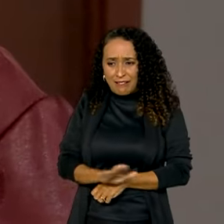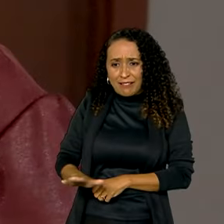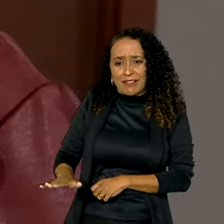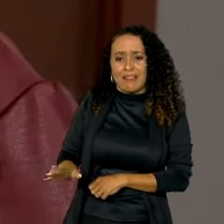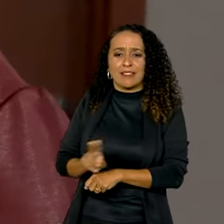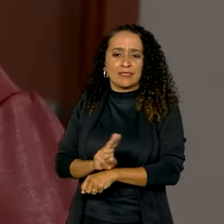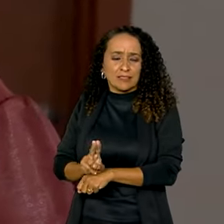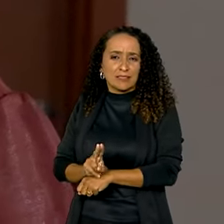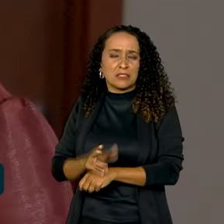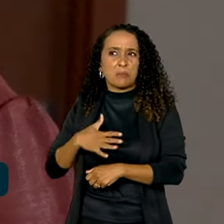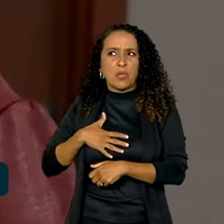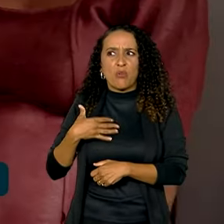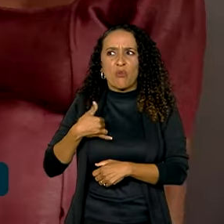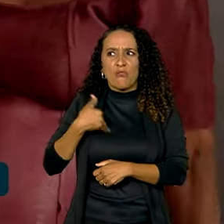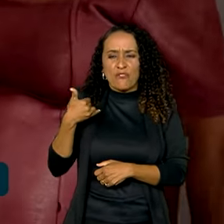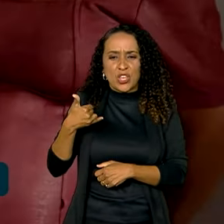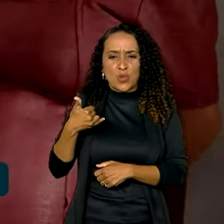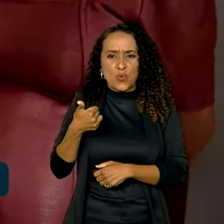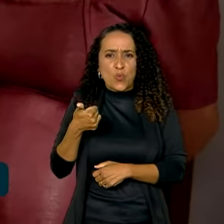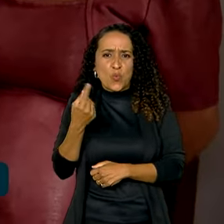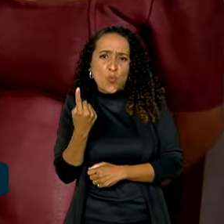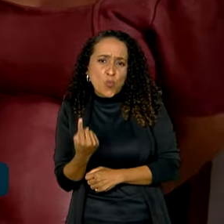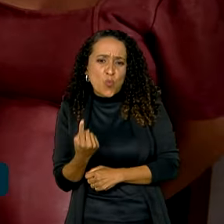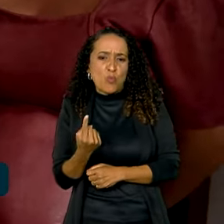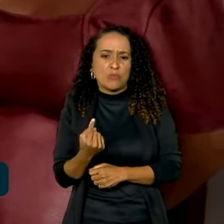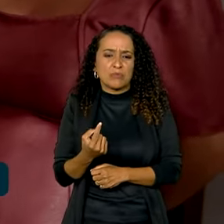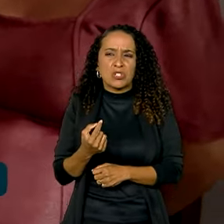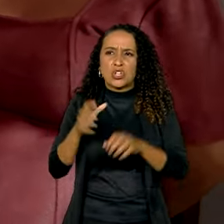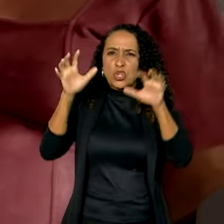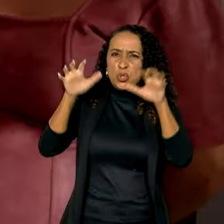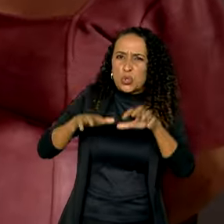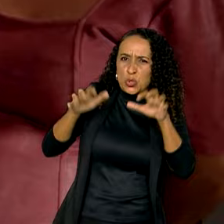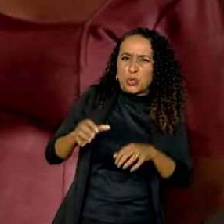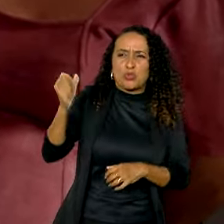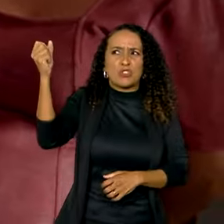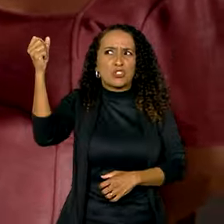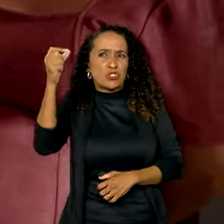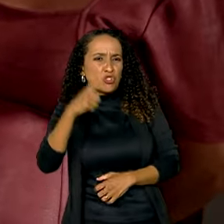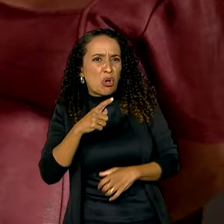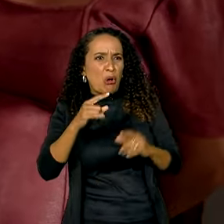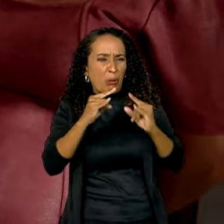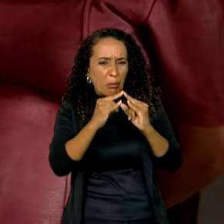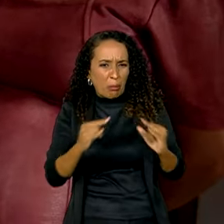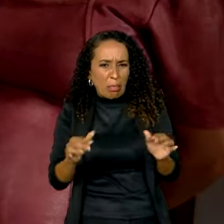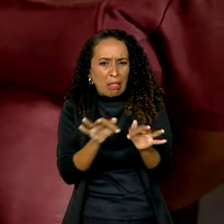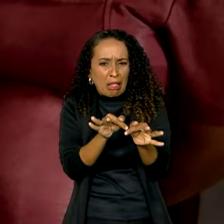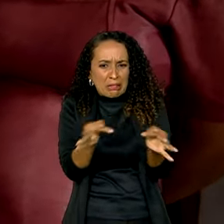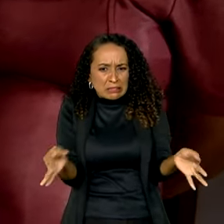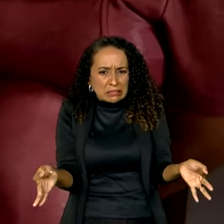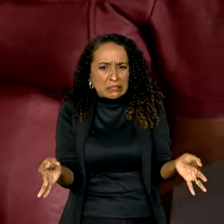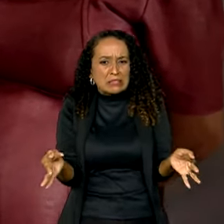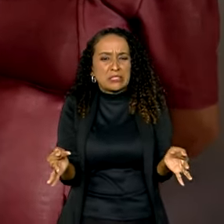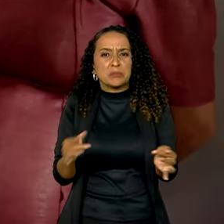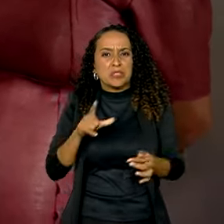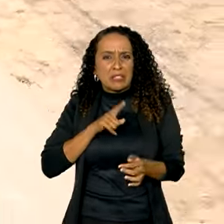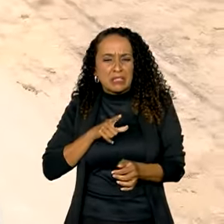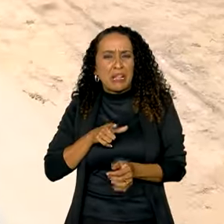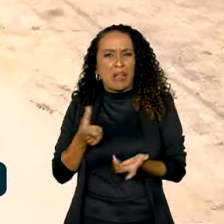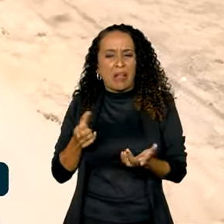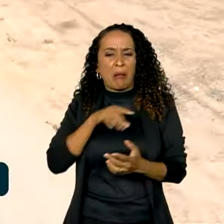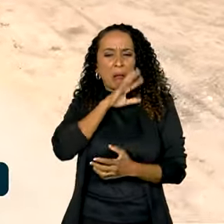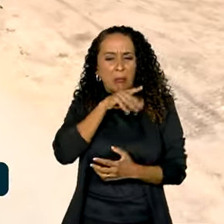a gente vai para lá, meu filho tem um ano. Só em chuva, gente, no barraco e bicho, que às vezes matava cobre, escorpião.